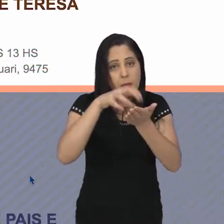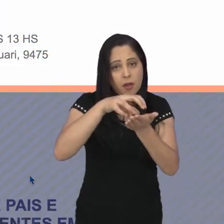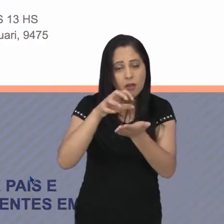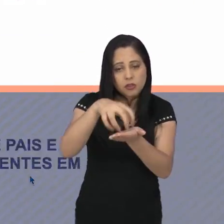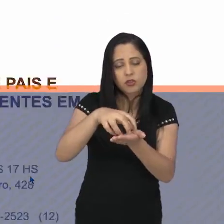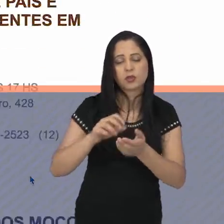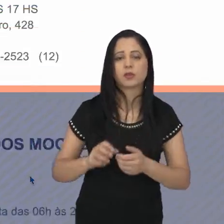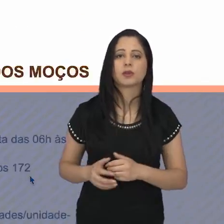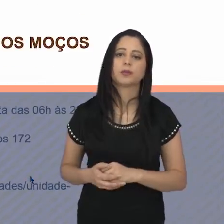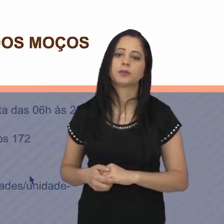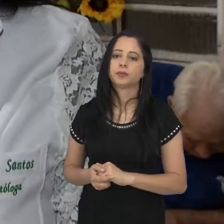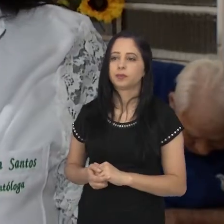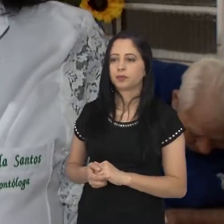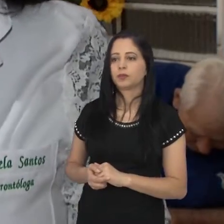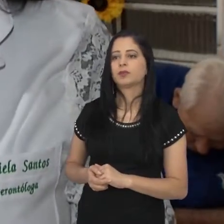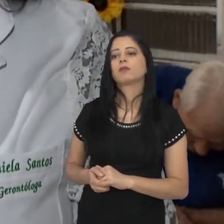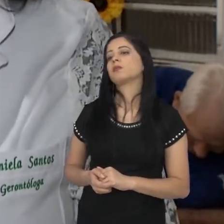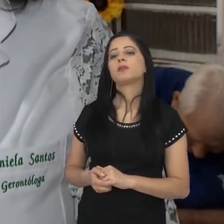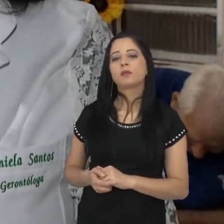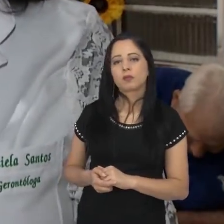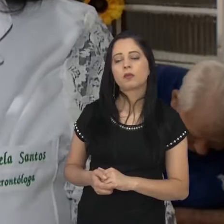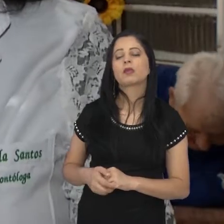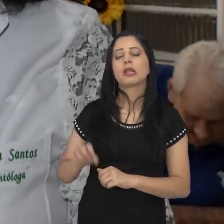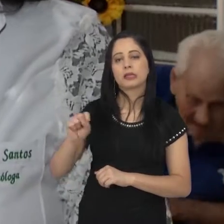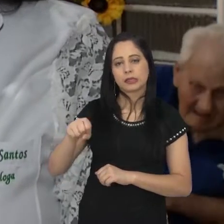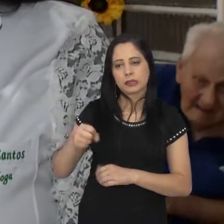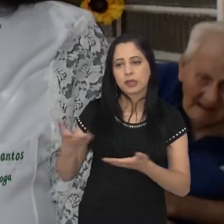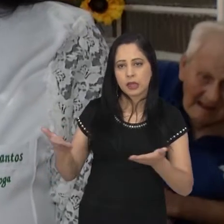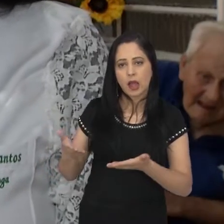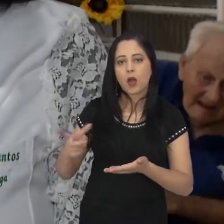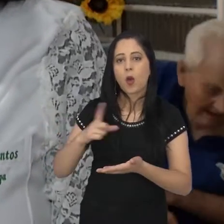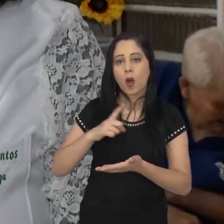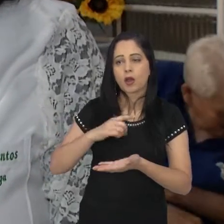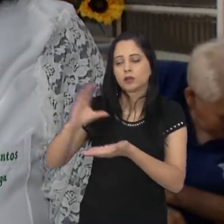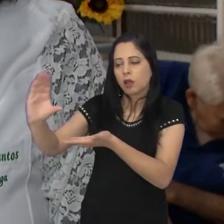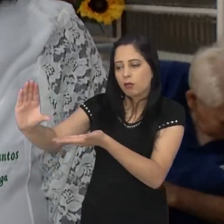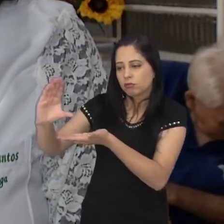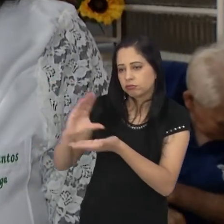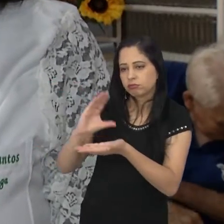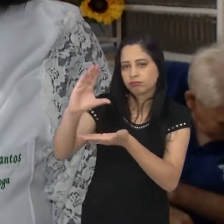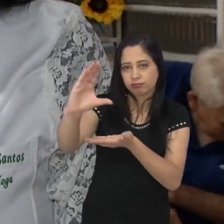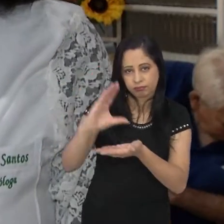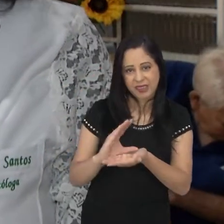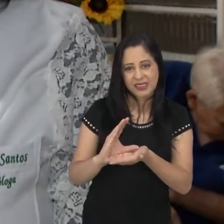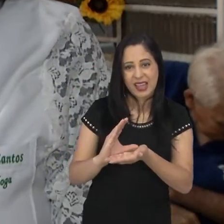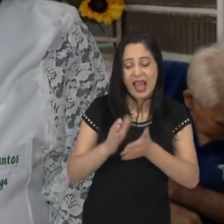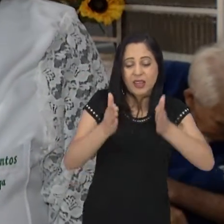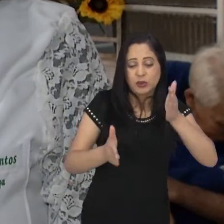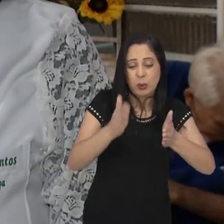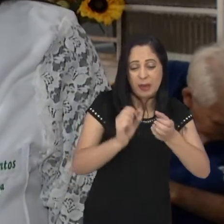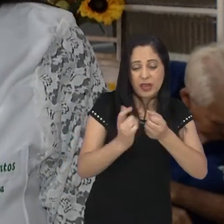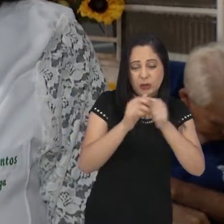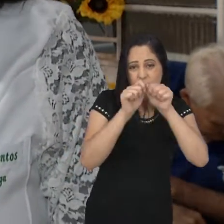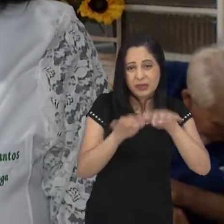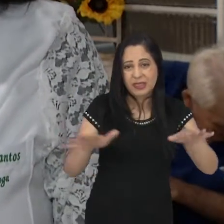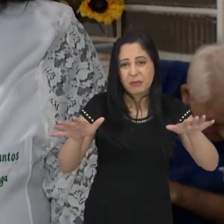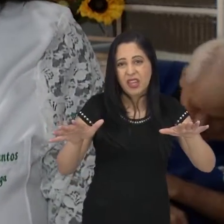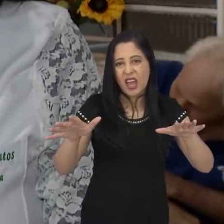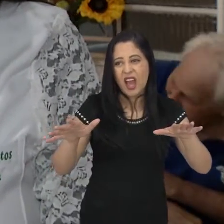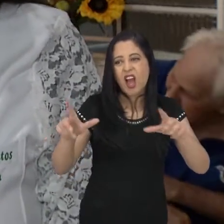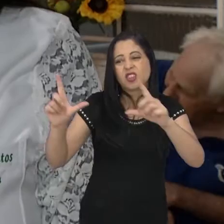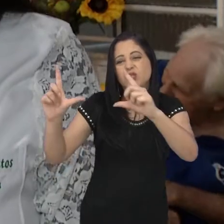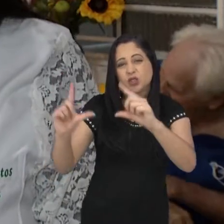site Doa São José. Hoje nós recebemos doações, sim. O volume caiu um pouco por conta da